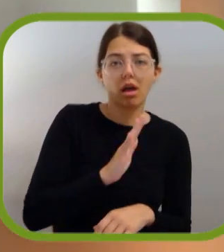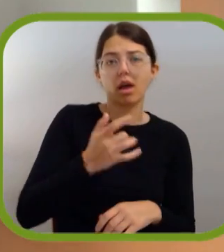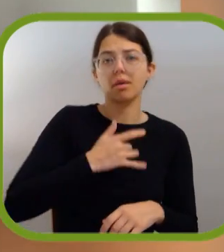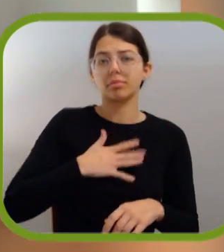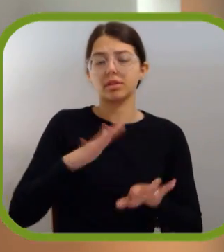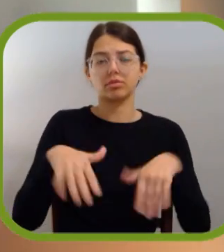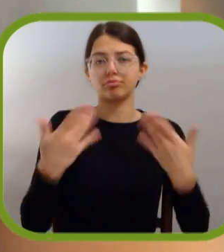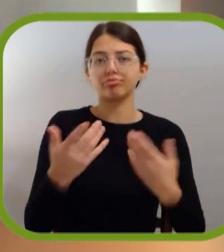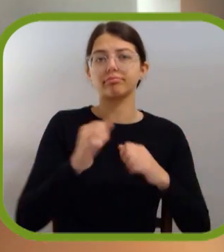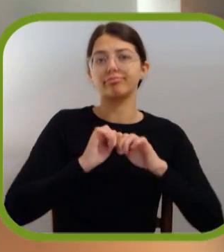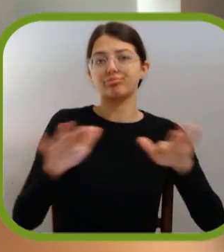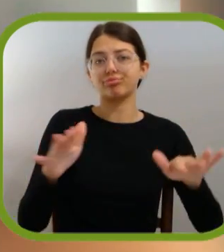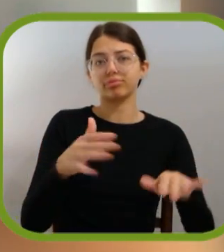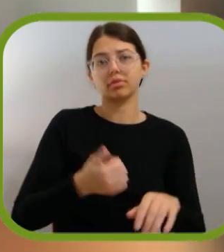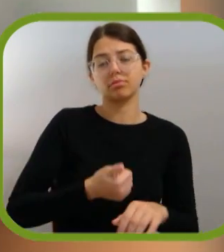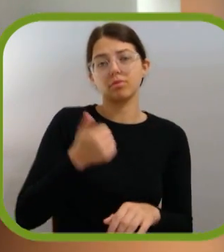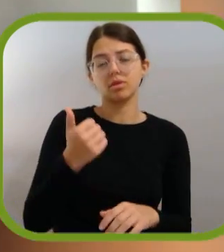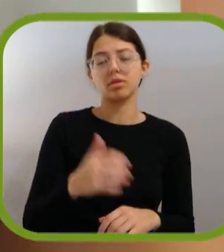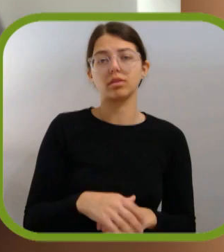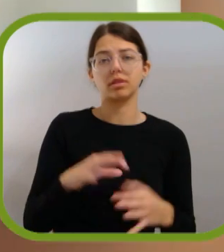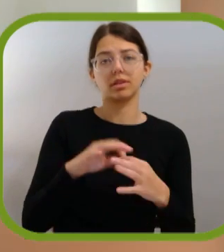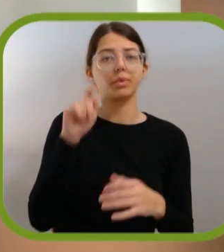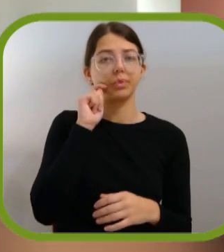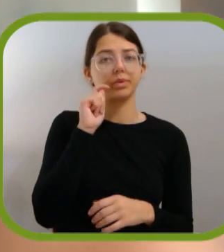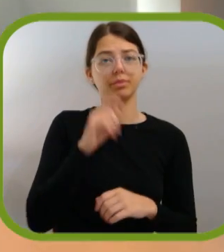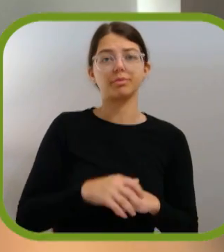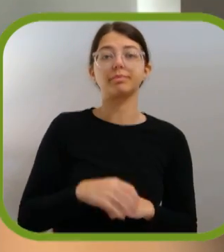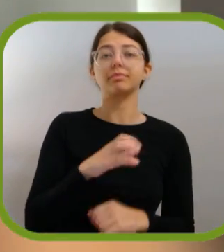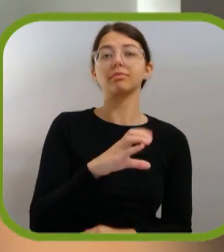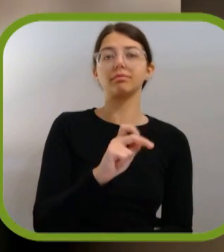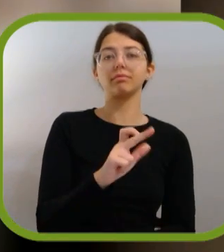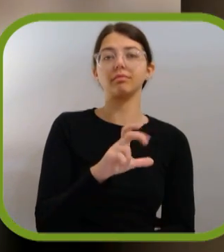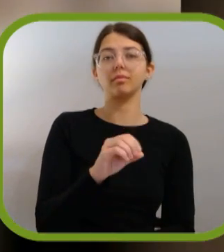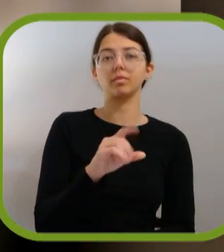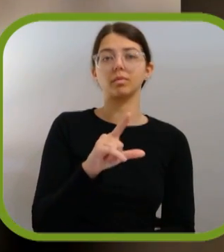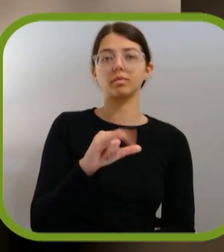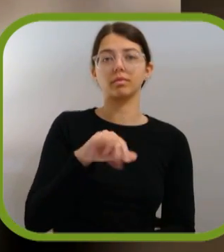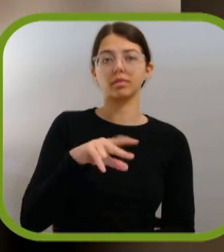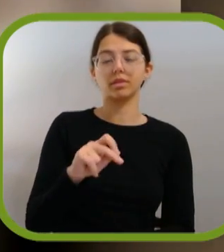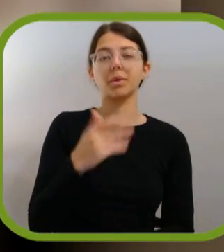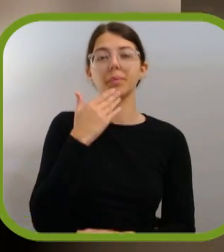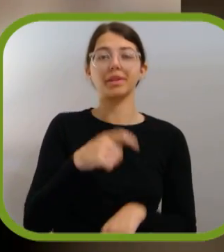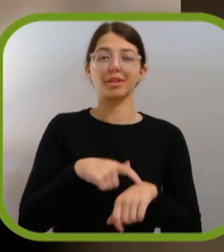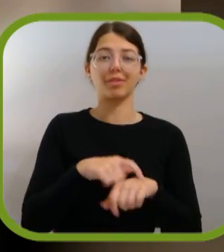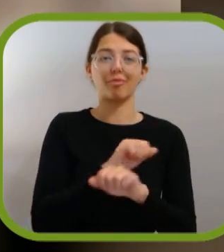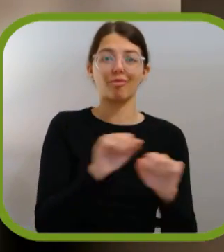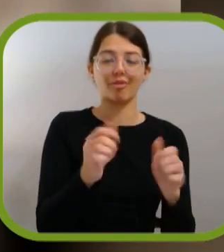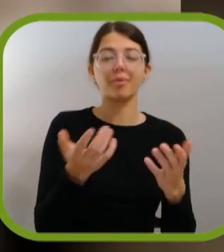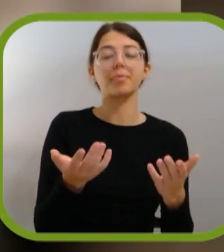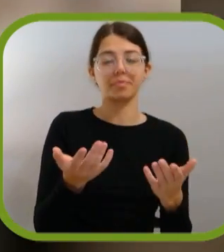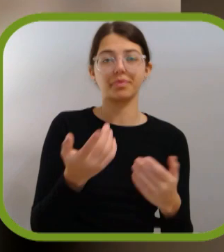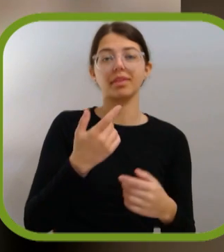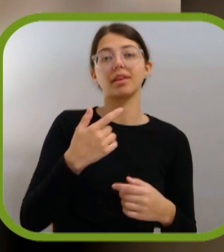alojamentos, as suas empresas, ou o que for que seja associado ao turismo. Carolina, obrigada mais uma vez pela tua